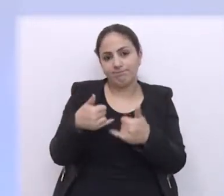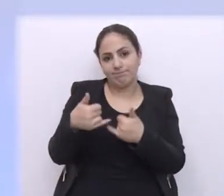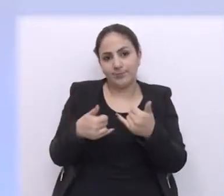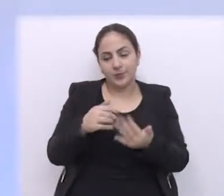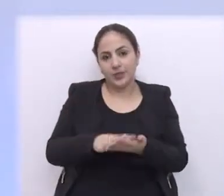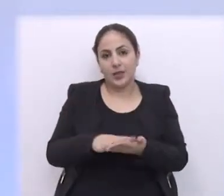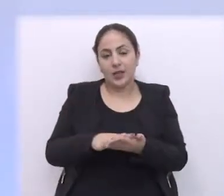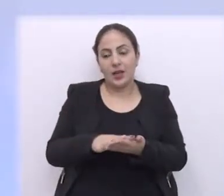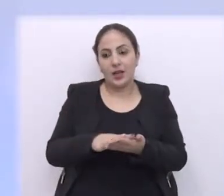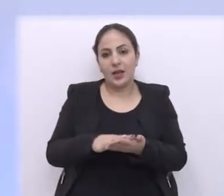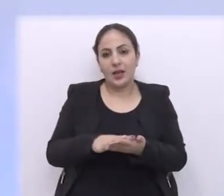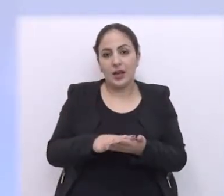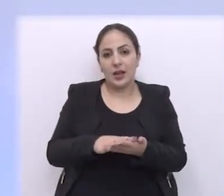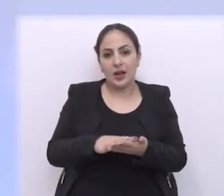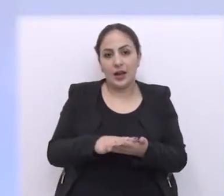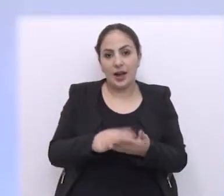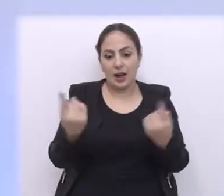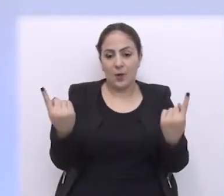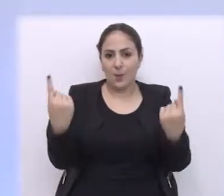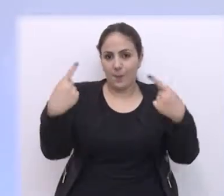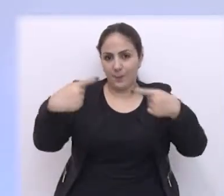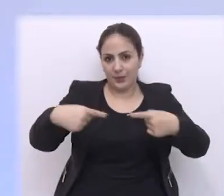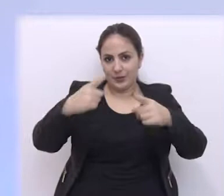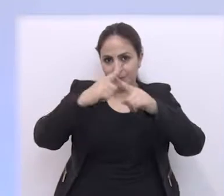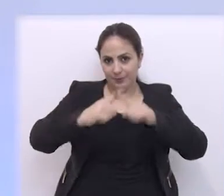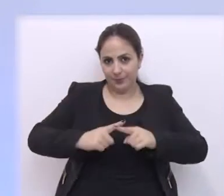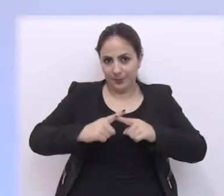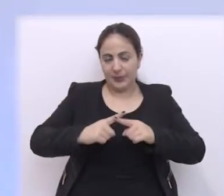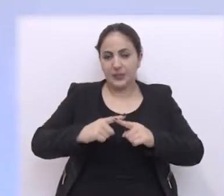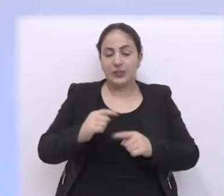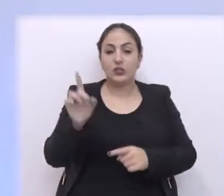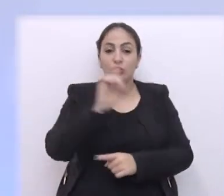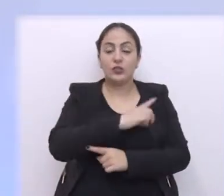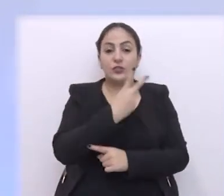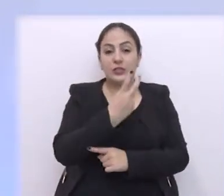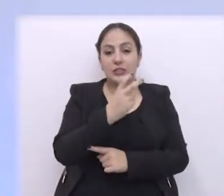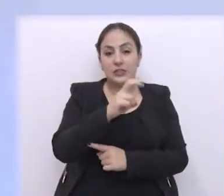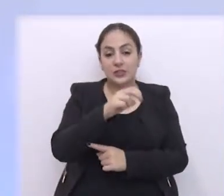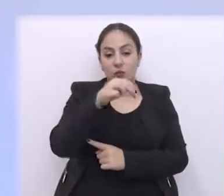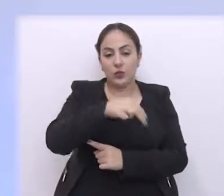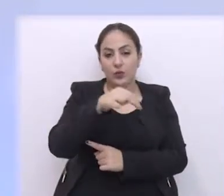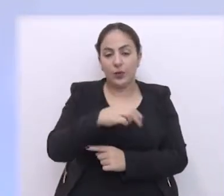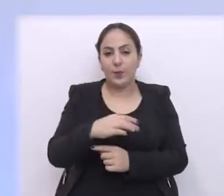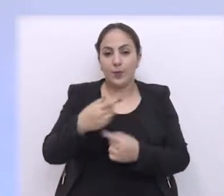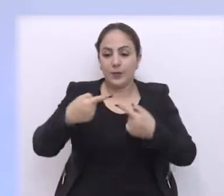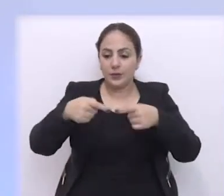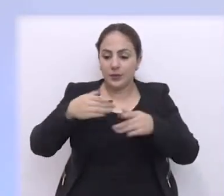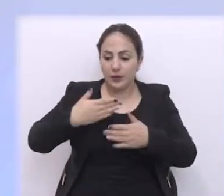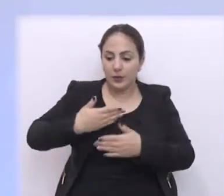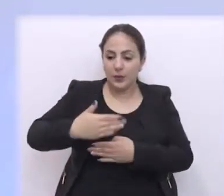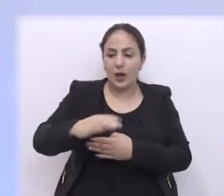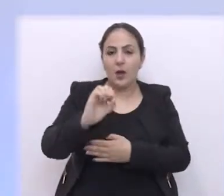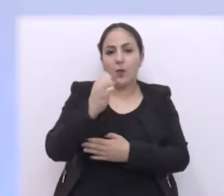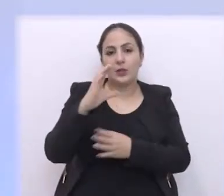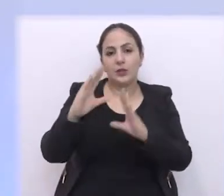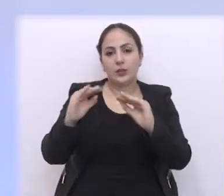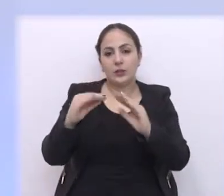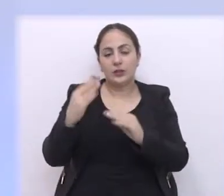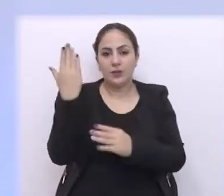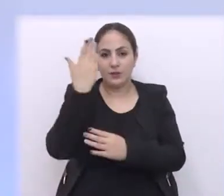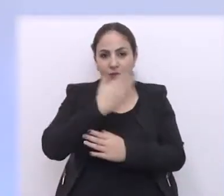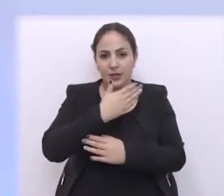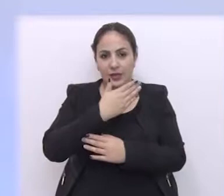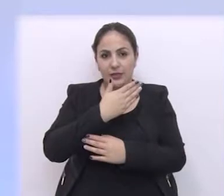é um brinquedo. A prova está marcada para o dia 25 de novembro, com largada às 8 horas da noite, em